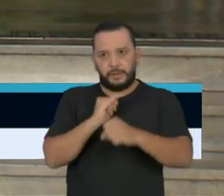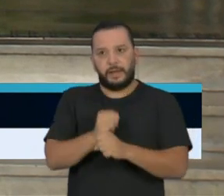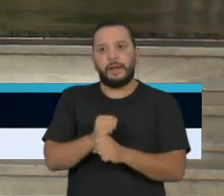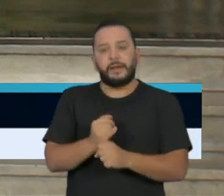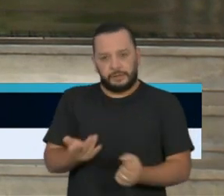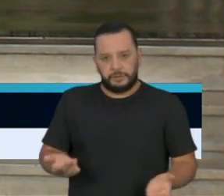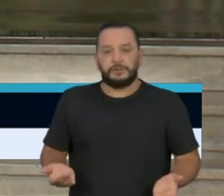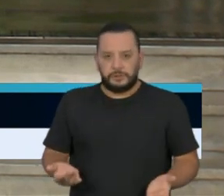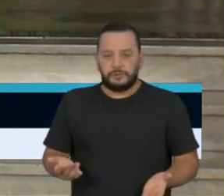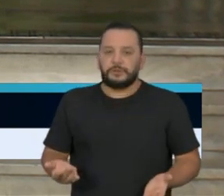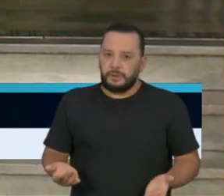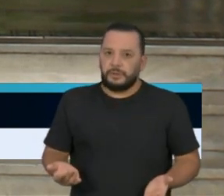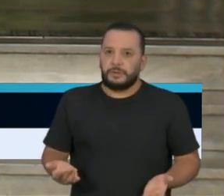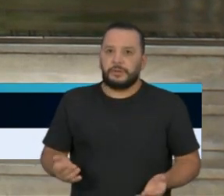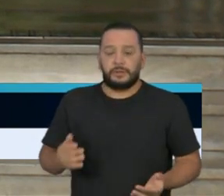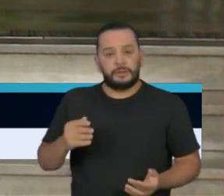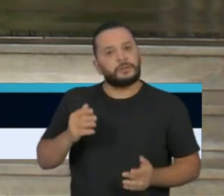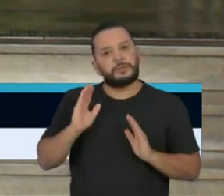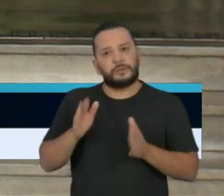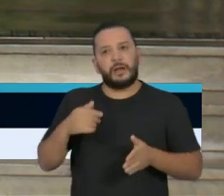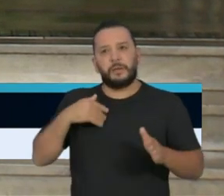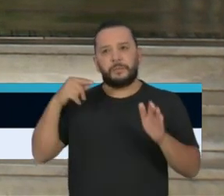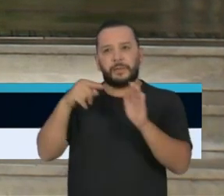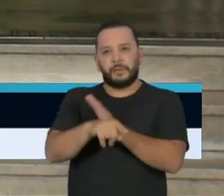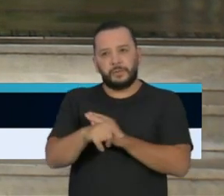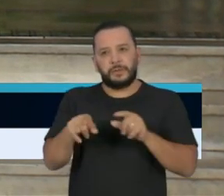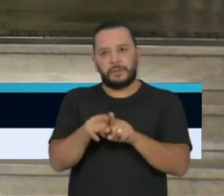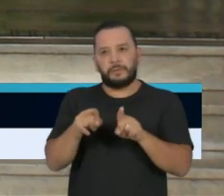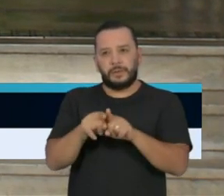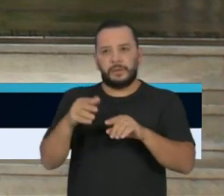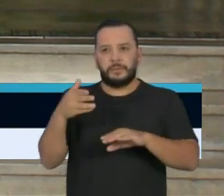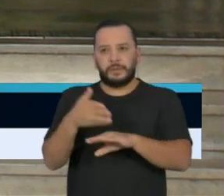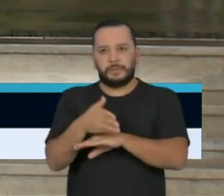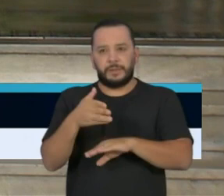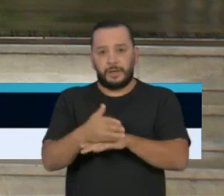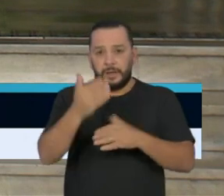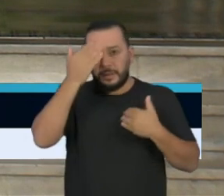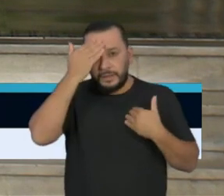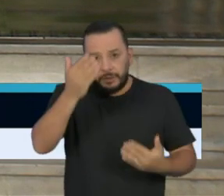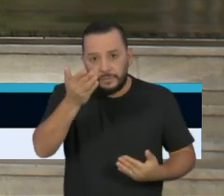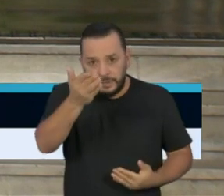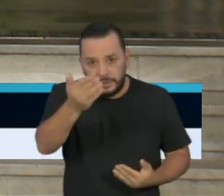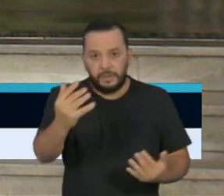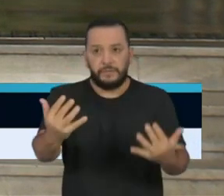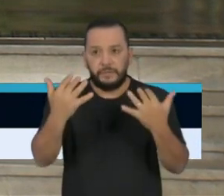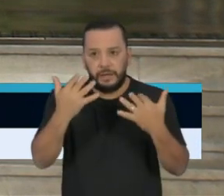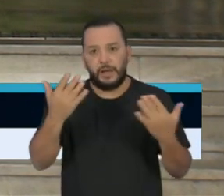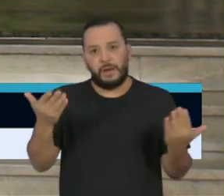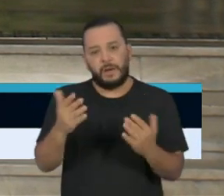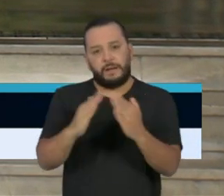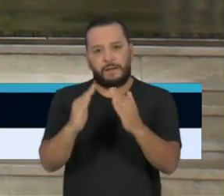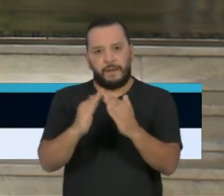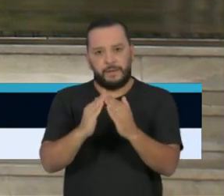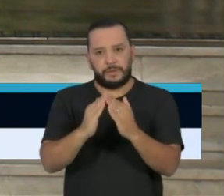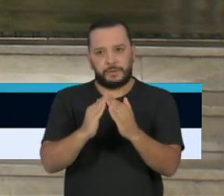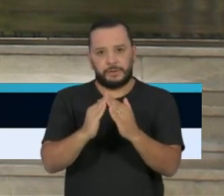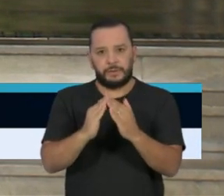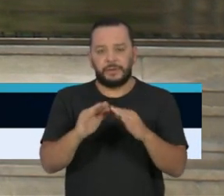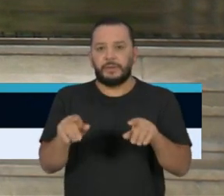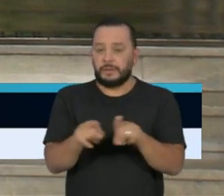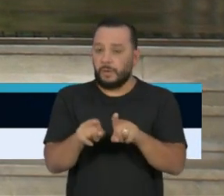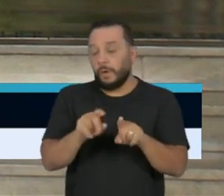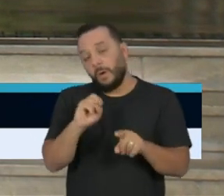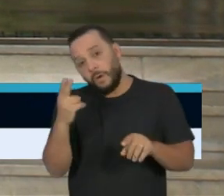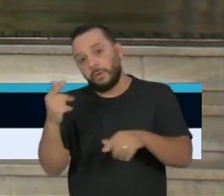presencialmente online, acompanhando e participando. Agradecer a você que está nos assistindo, nos acompanhando da sua casa ou do seu